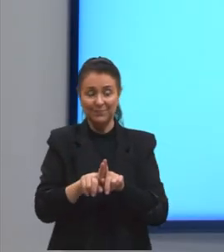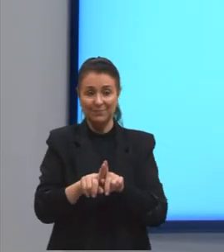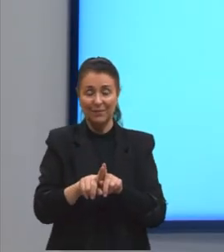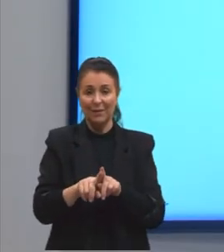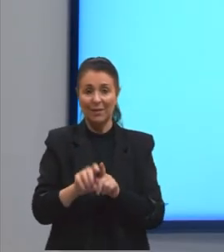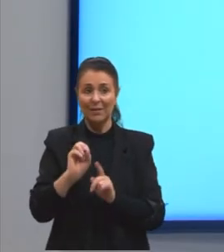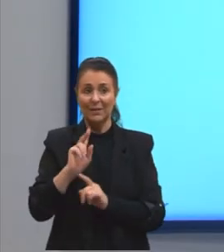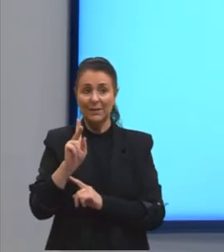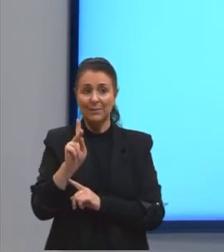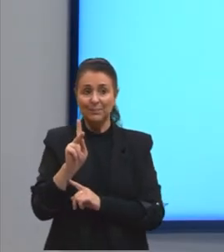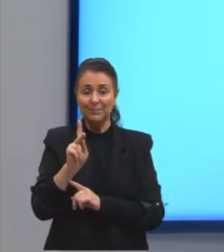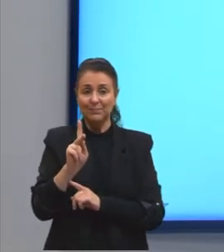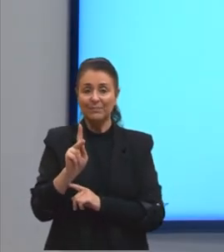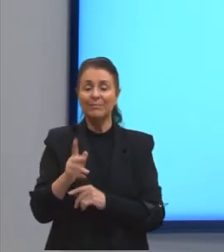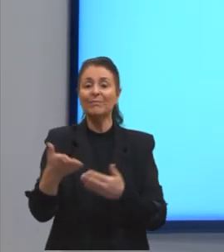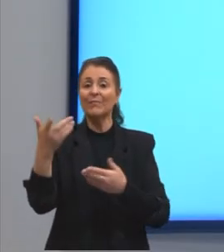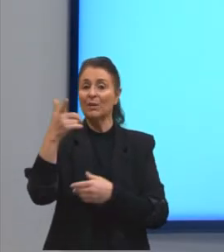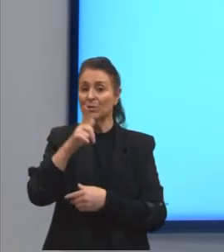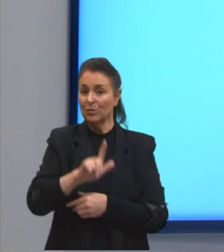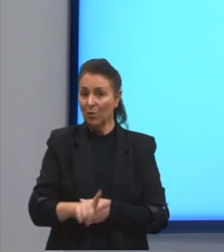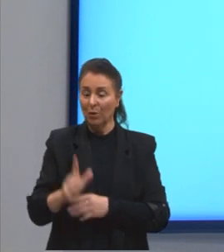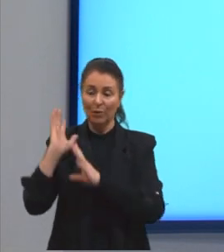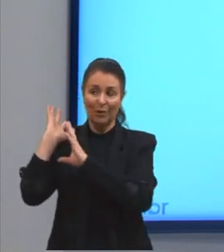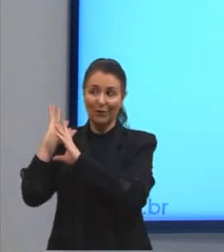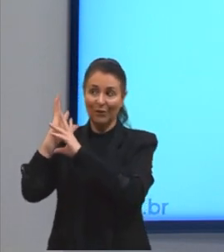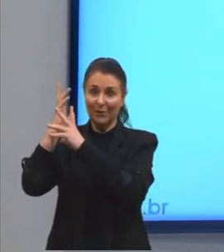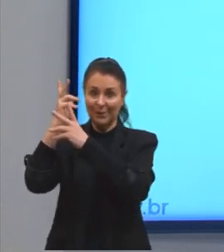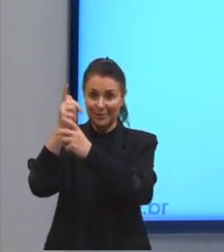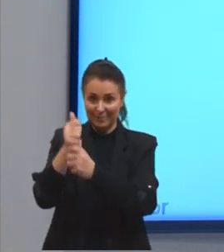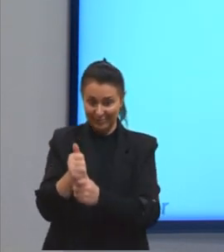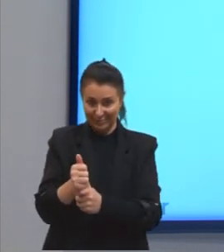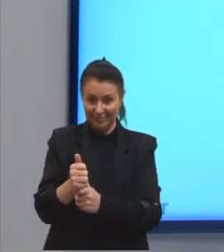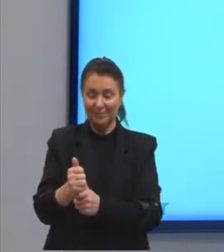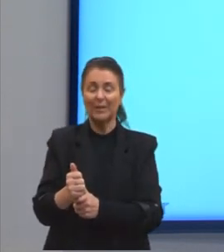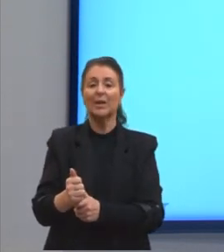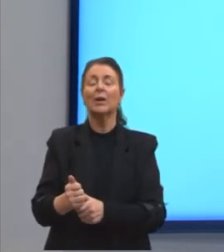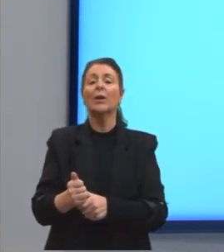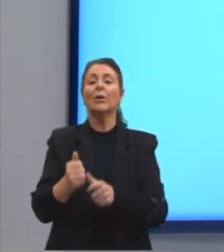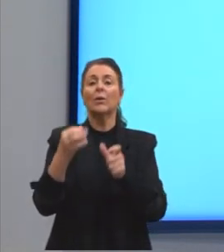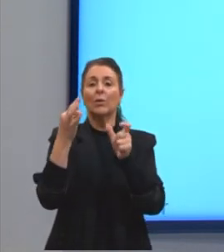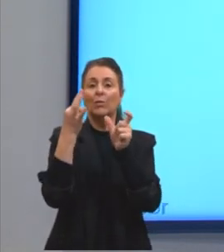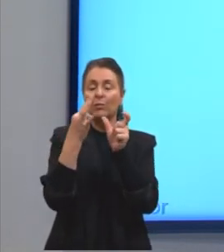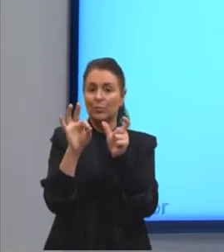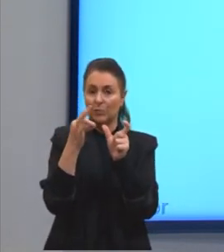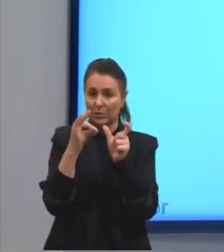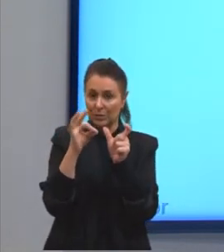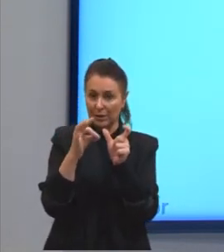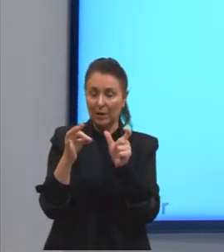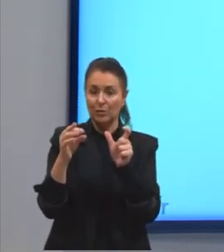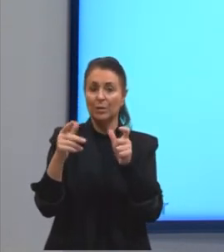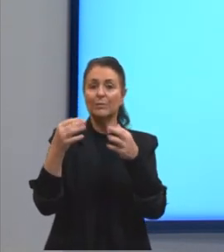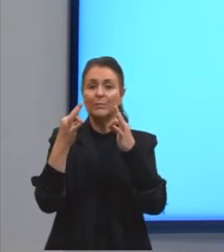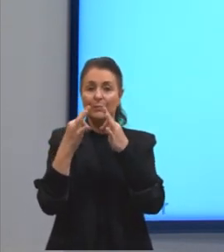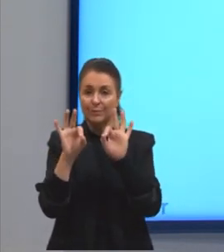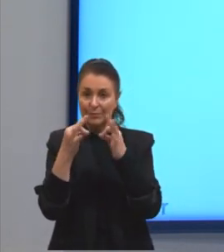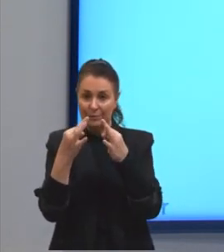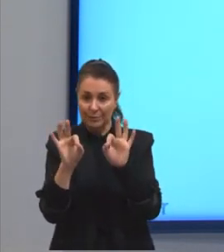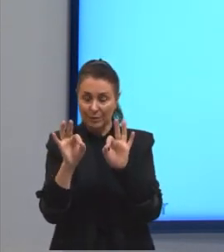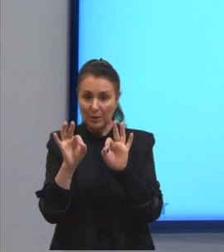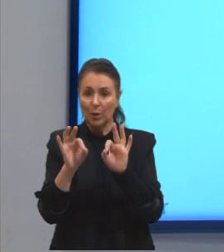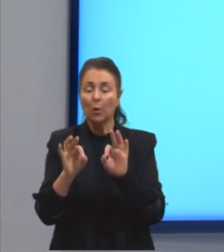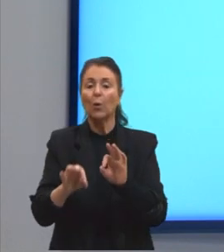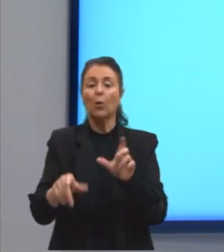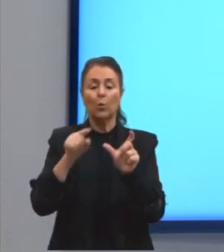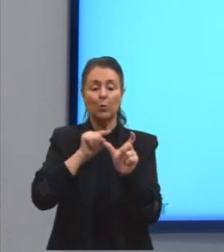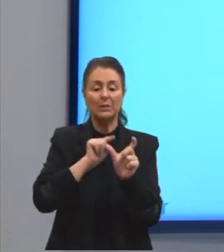Beleza. Vamos dar uma nova recapitulada. Funções sintáticas. Fechamos ali os nossos termos essenciais.